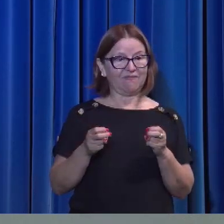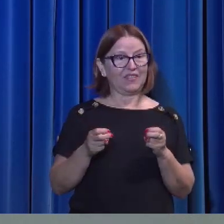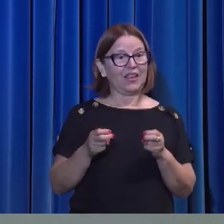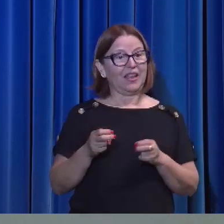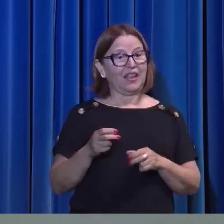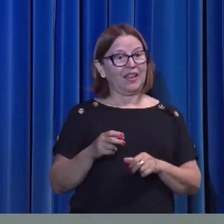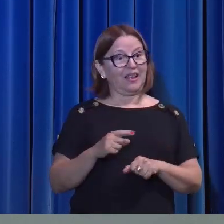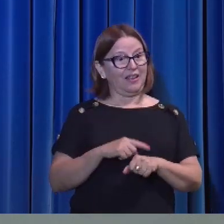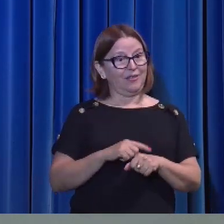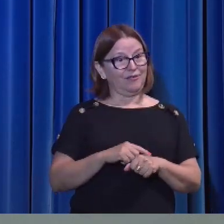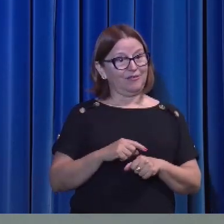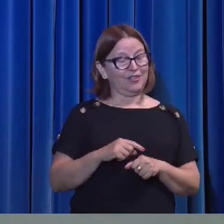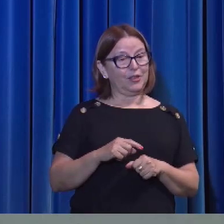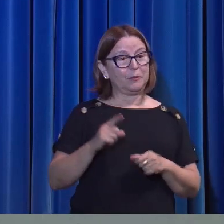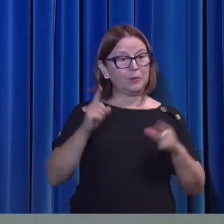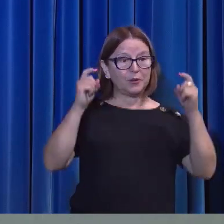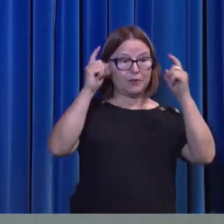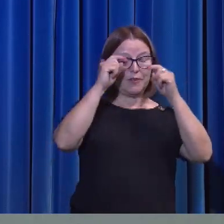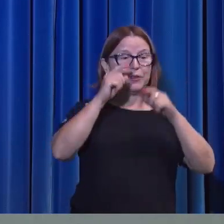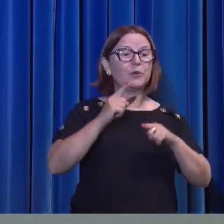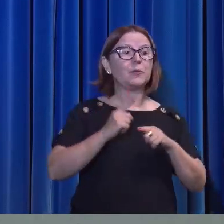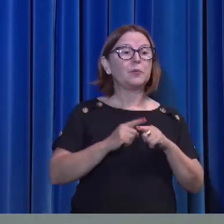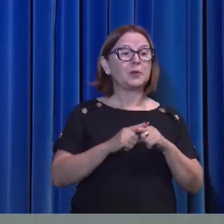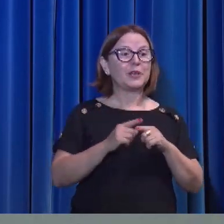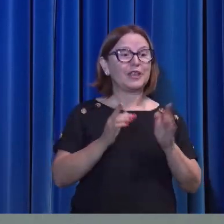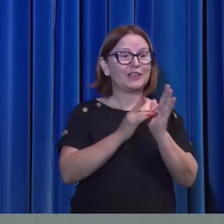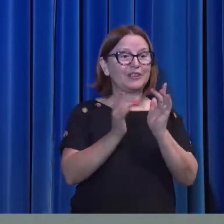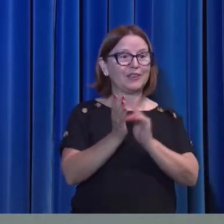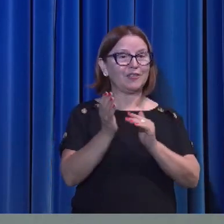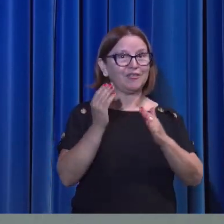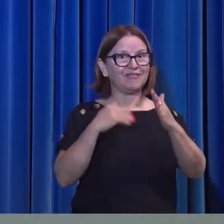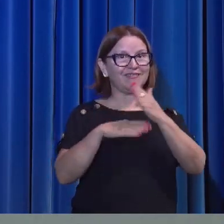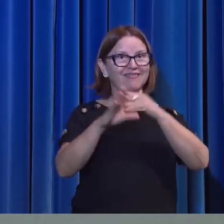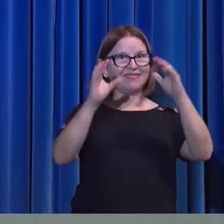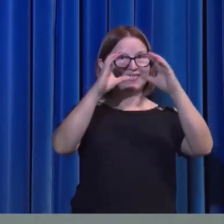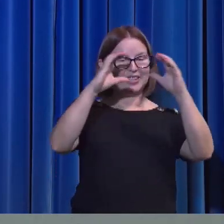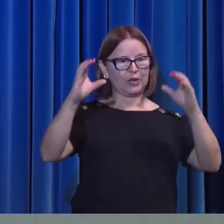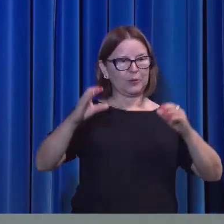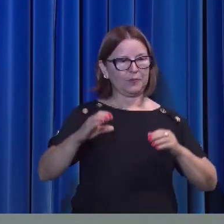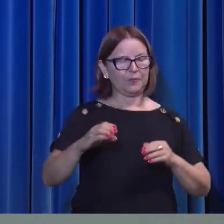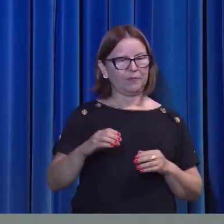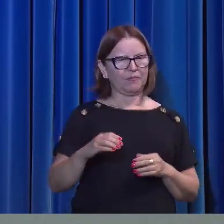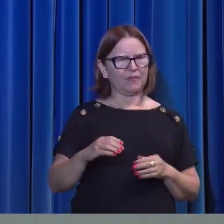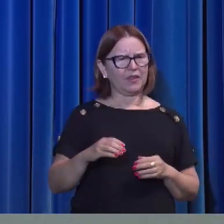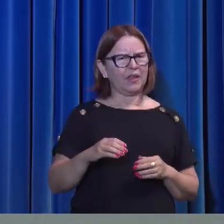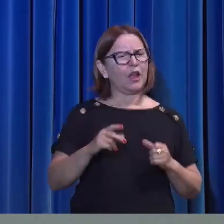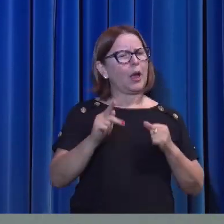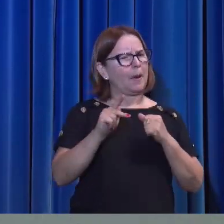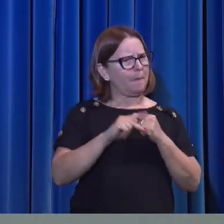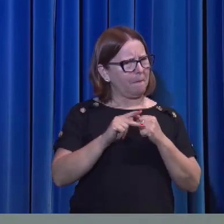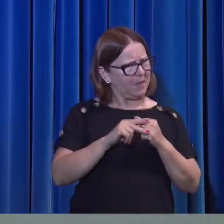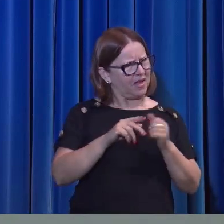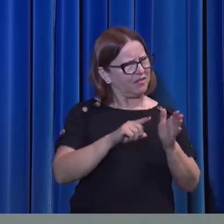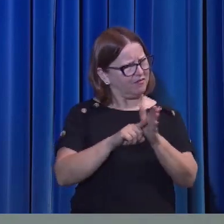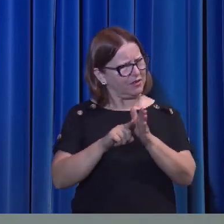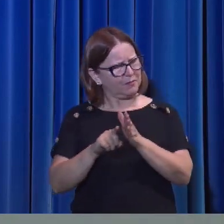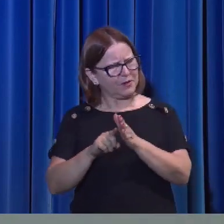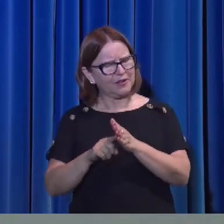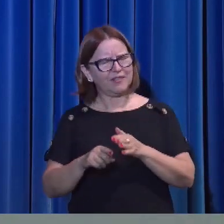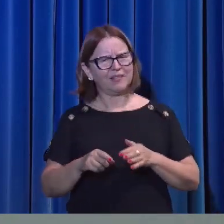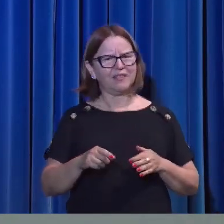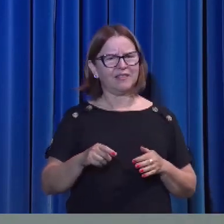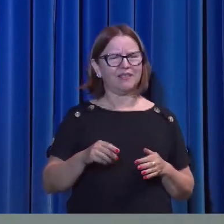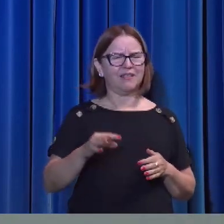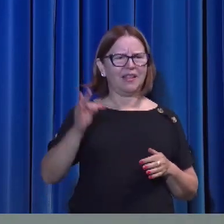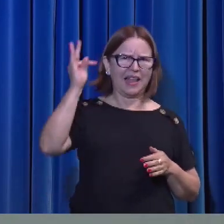Jesus estava saindo. Tivemos as perguntas. de Pedro. Tivemos a pergunta de Tomé. Tivemos as perguntas